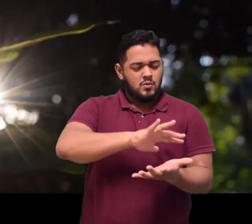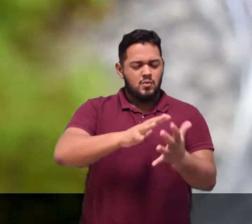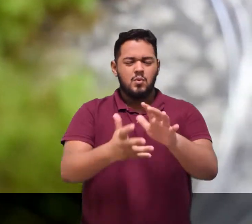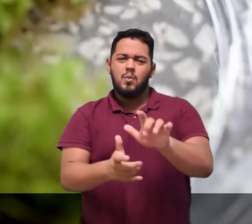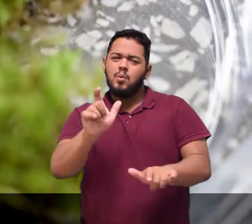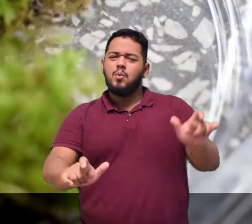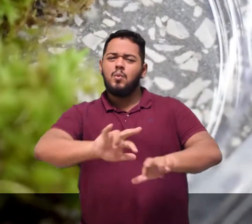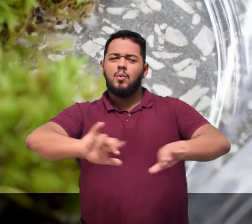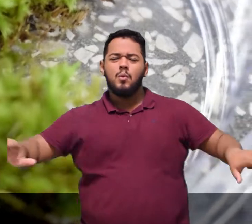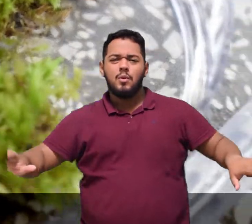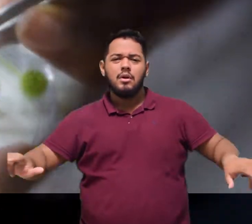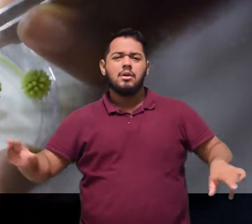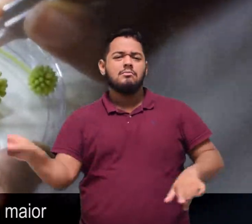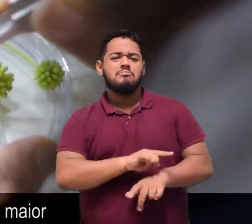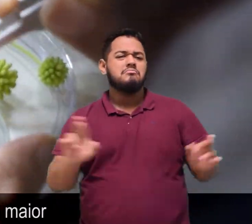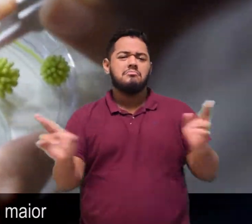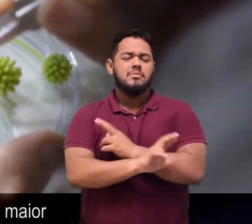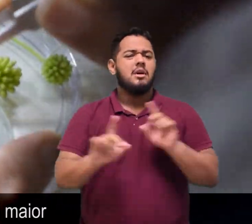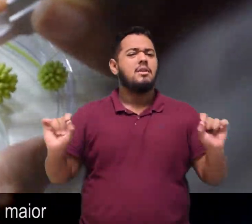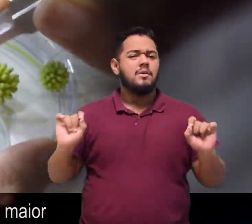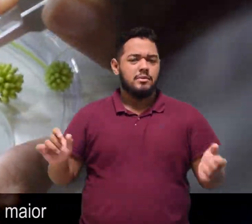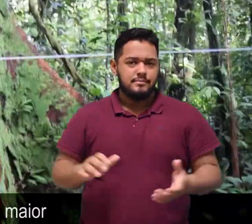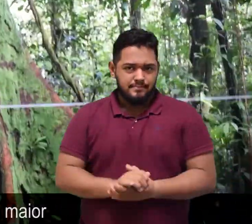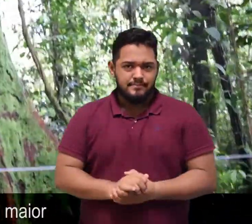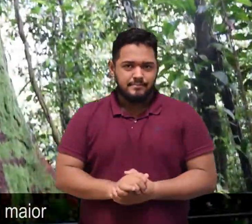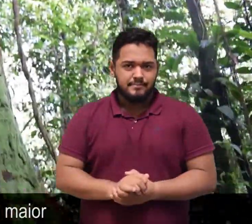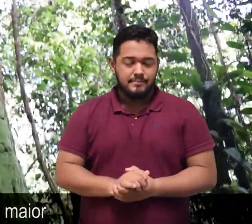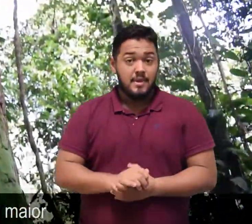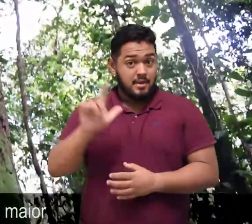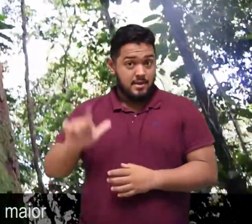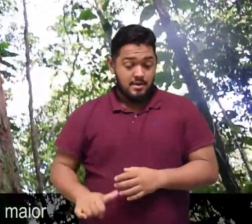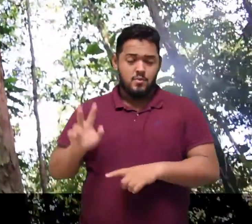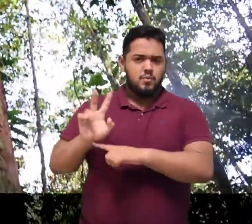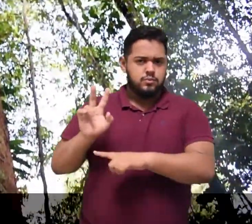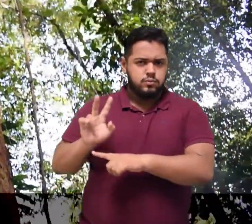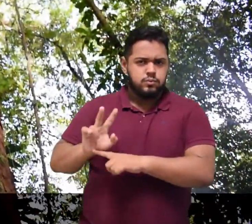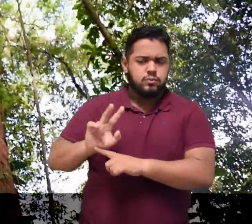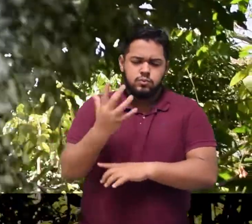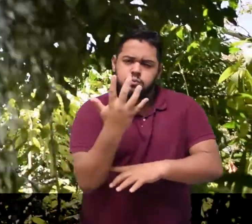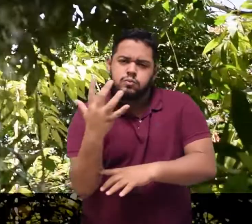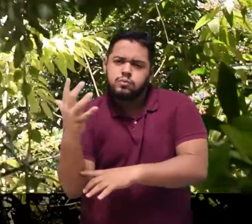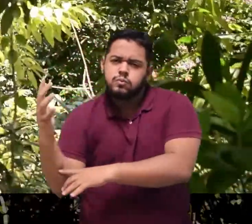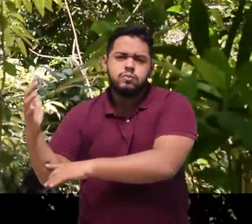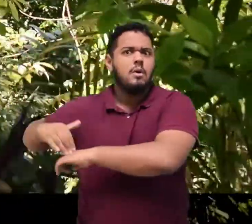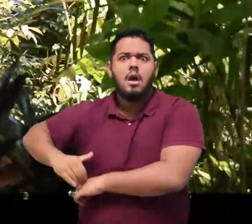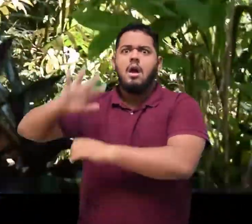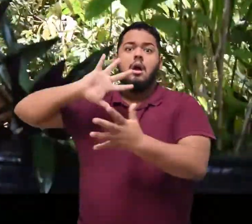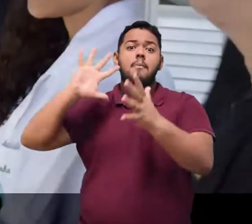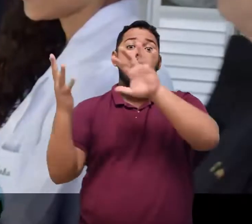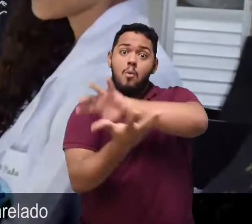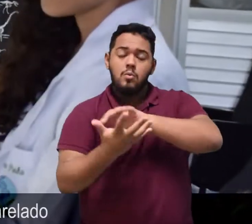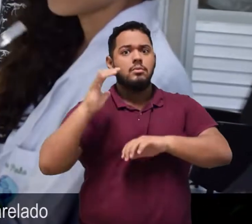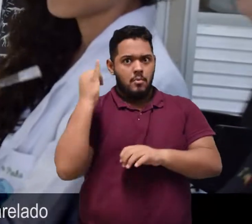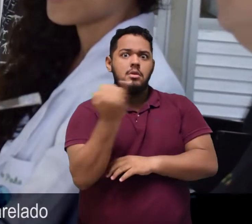Ecologia e biodiversidade. Palavras que tem muito a ver com a preservação do maior ecossistema tropical do mundo, a